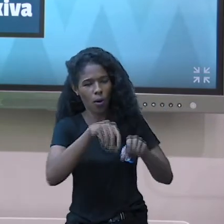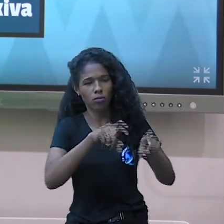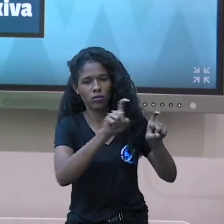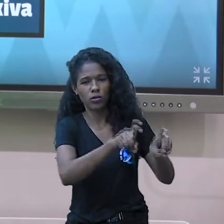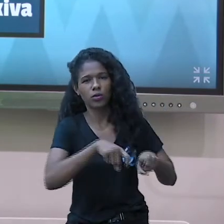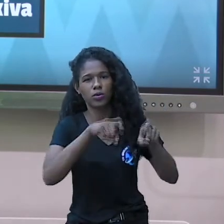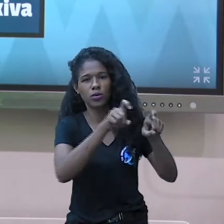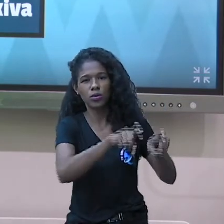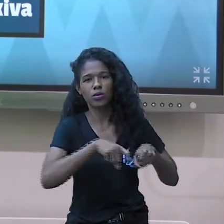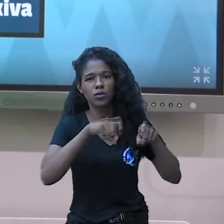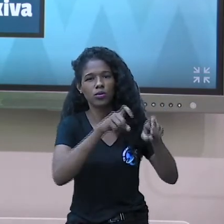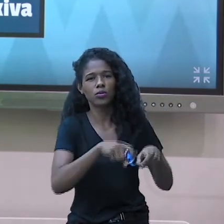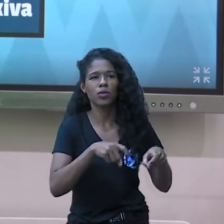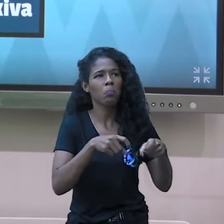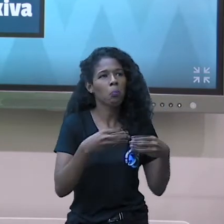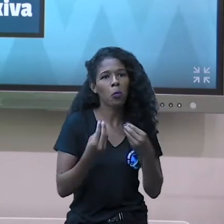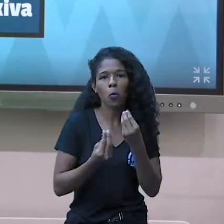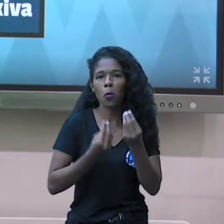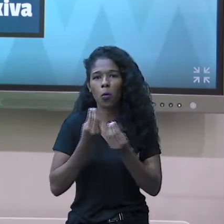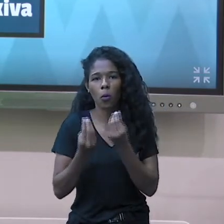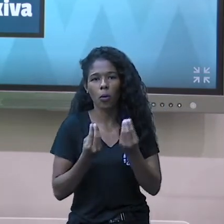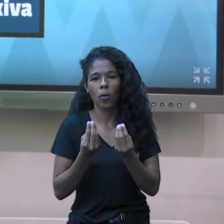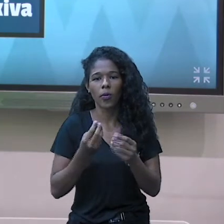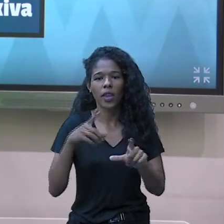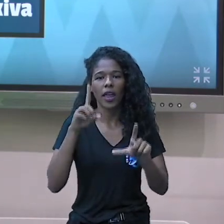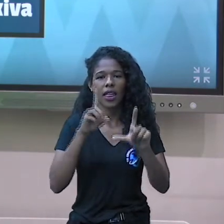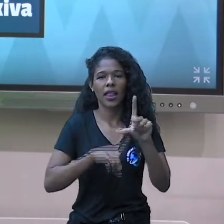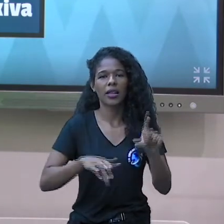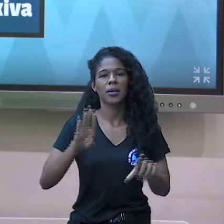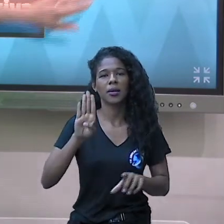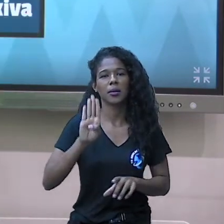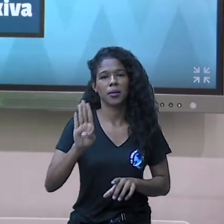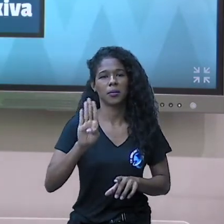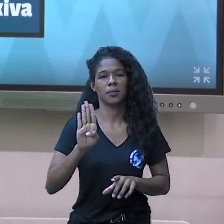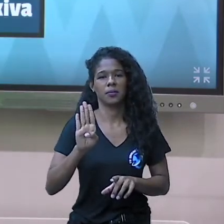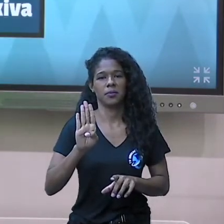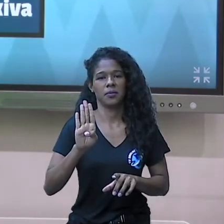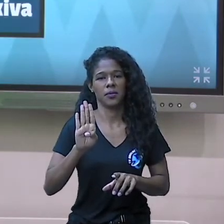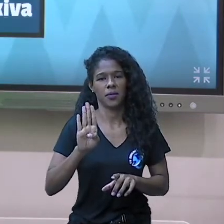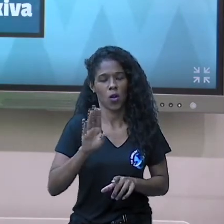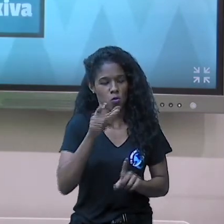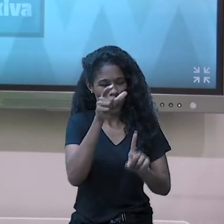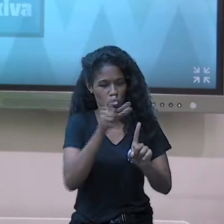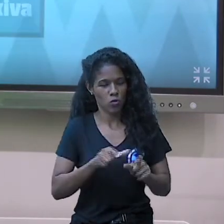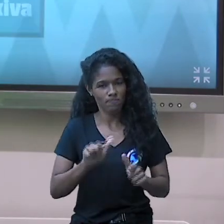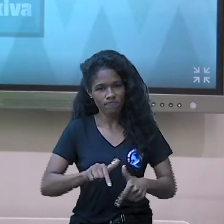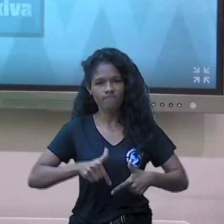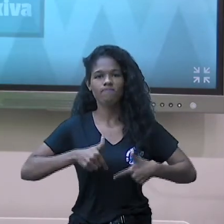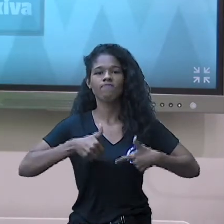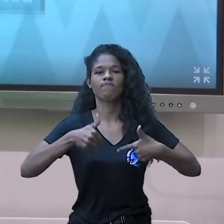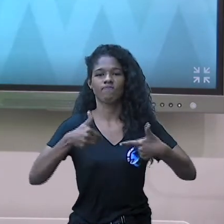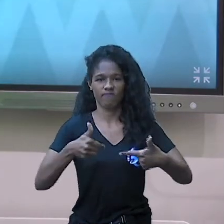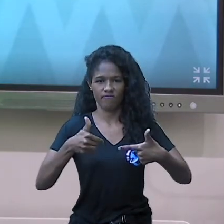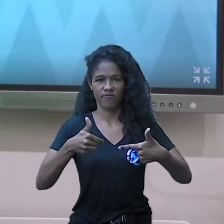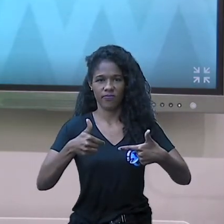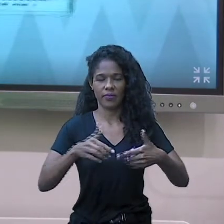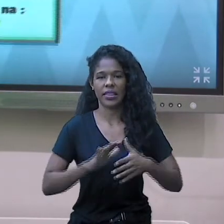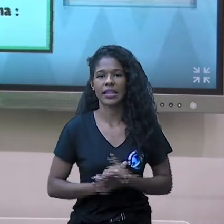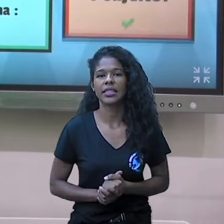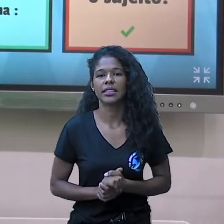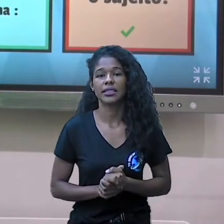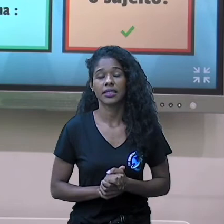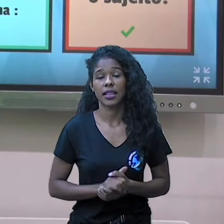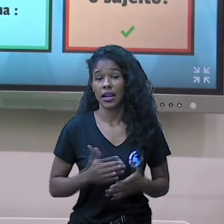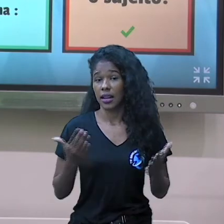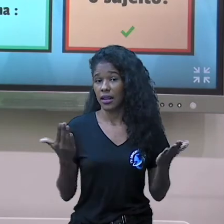está o quê? Na letra B, voz ativa. Isso mesmo. Vamos ver